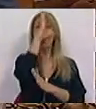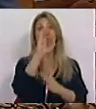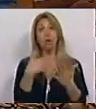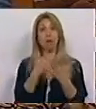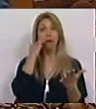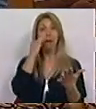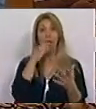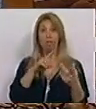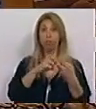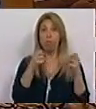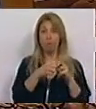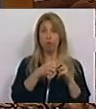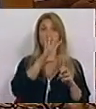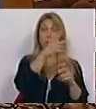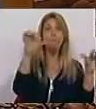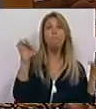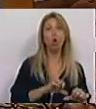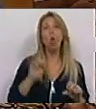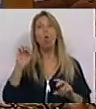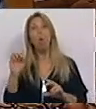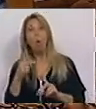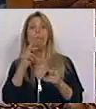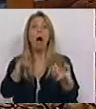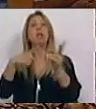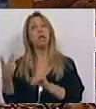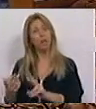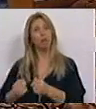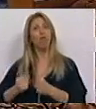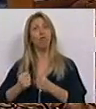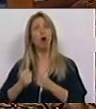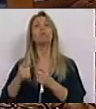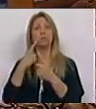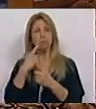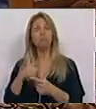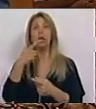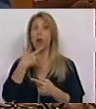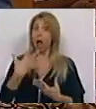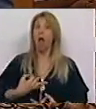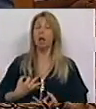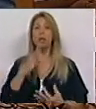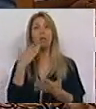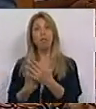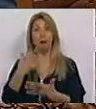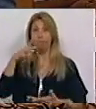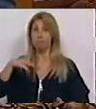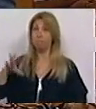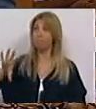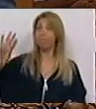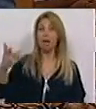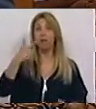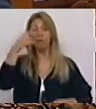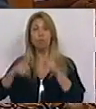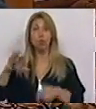país e uma alternativa consistente e credível que dê a Portugal e aos portugueses as razões de uma esperança nova.